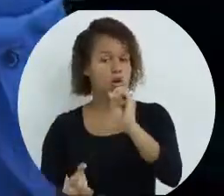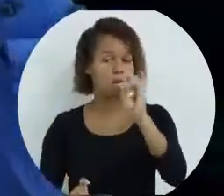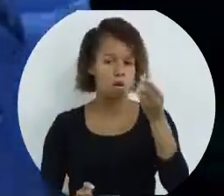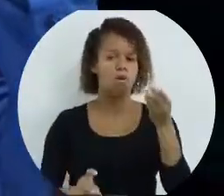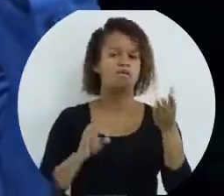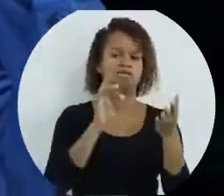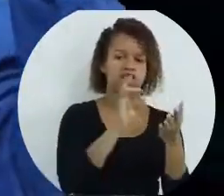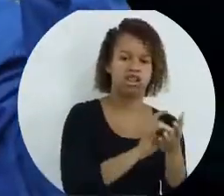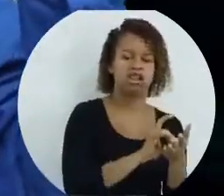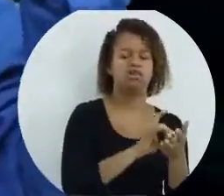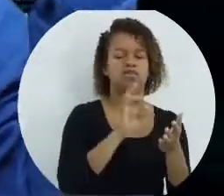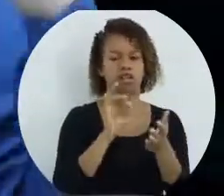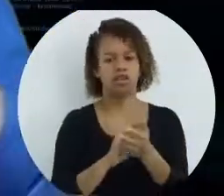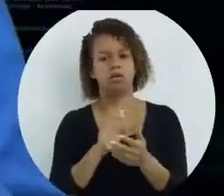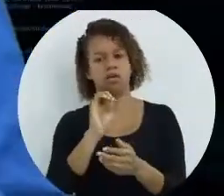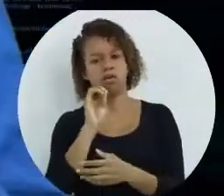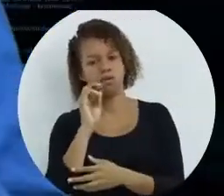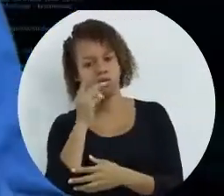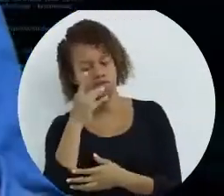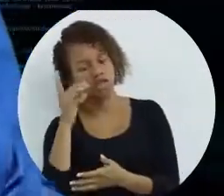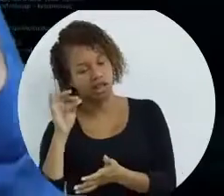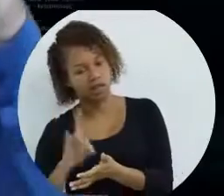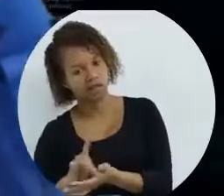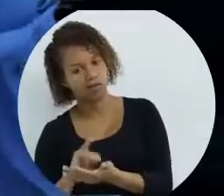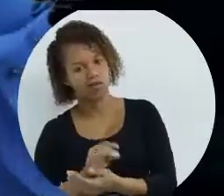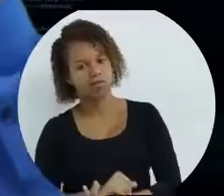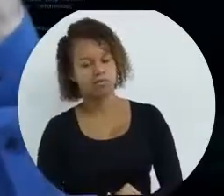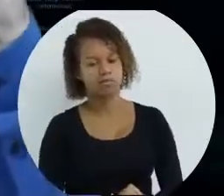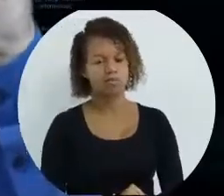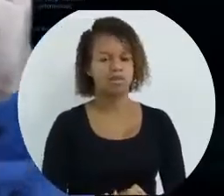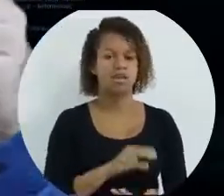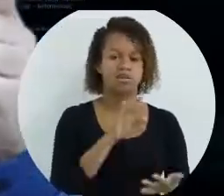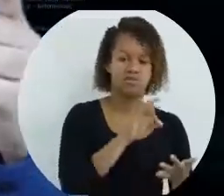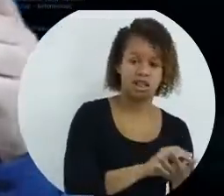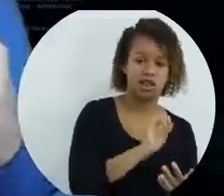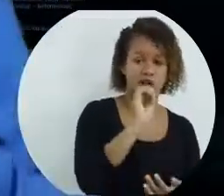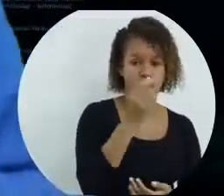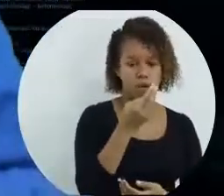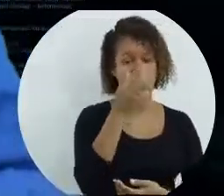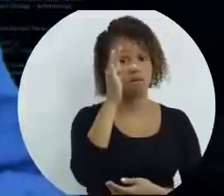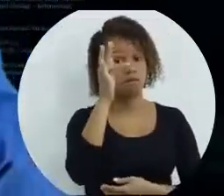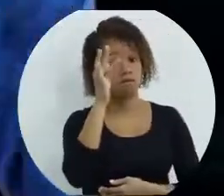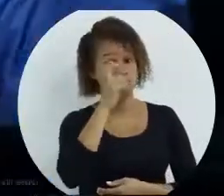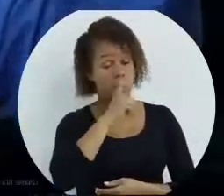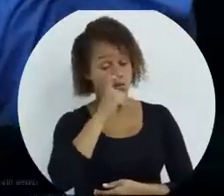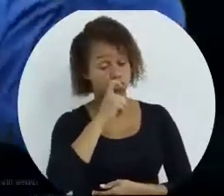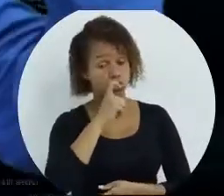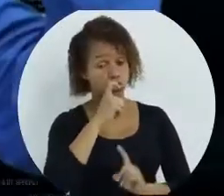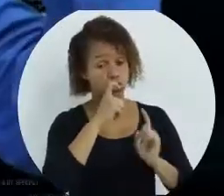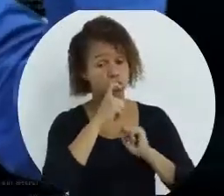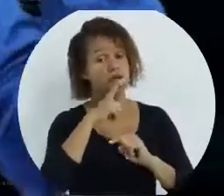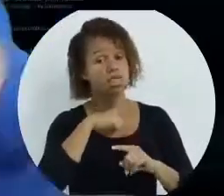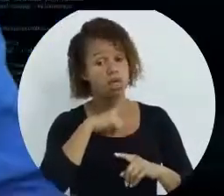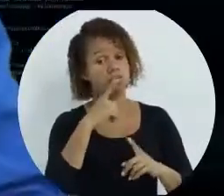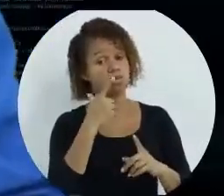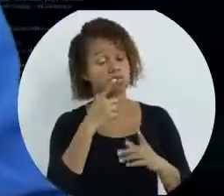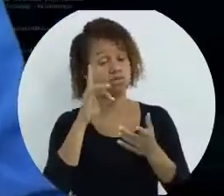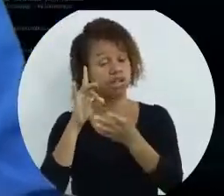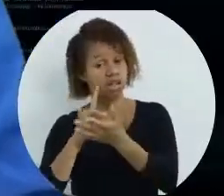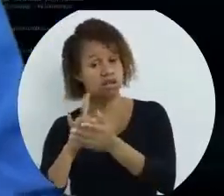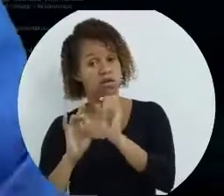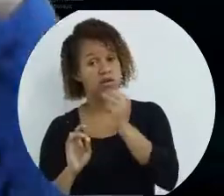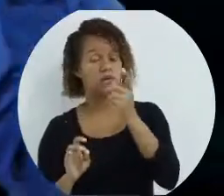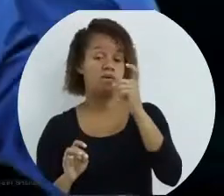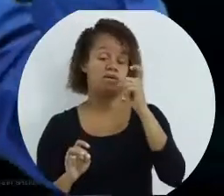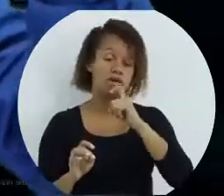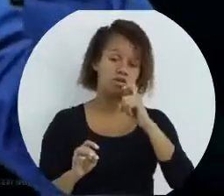verdadeiro, ou verdadeiro, verdadeiro. Verdadeiro ou falso, temos um verdadeiro, então